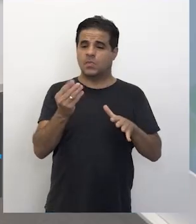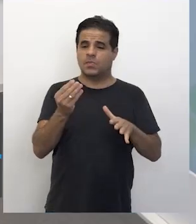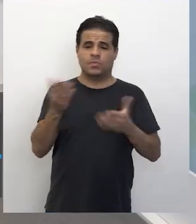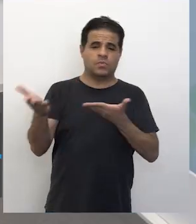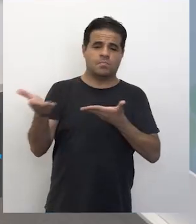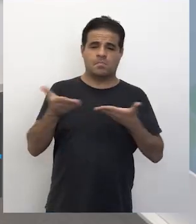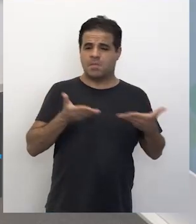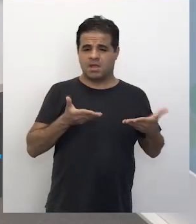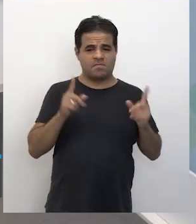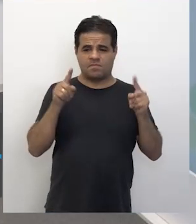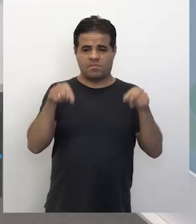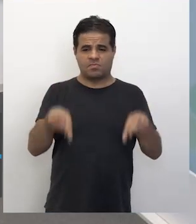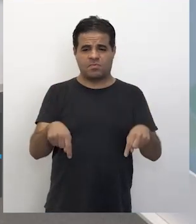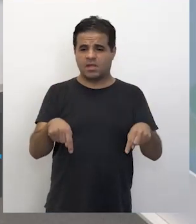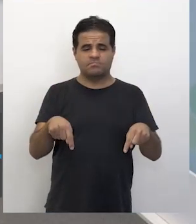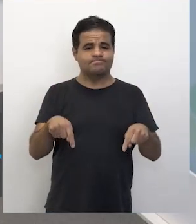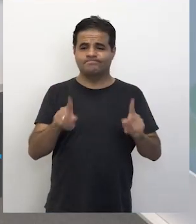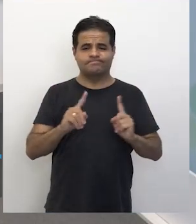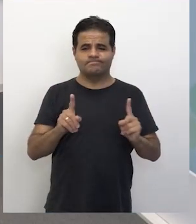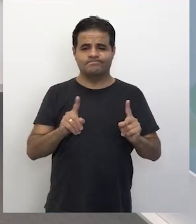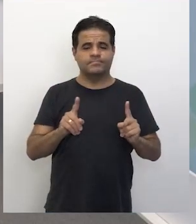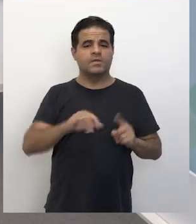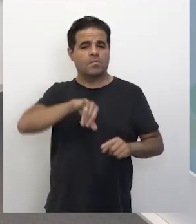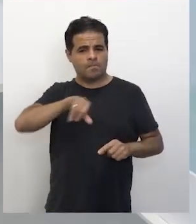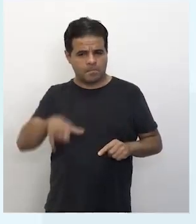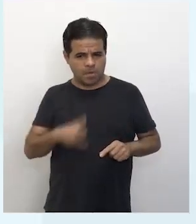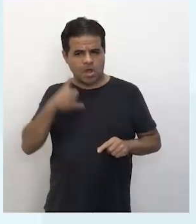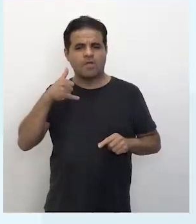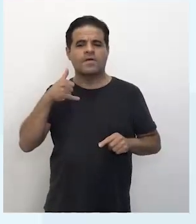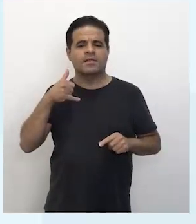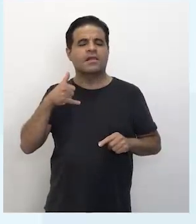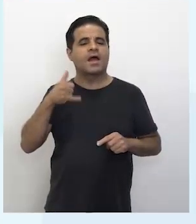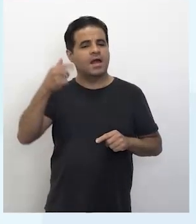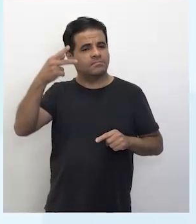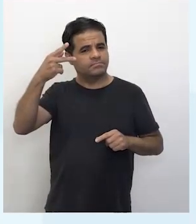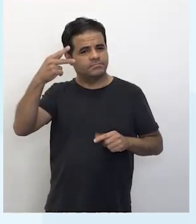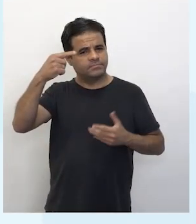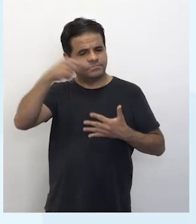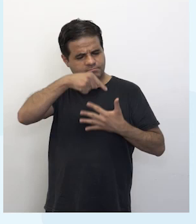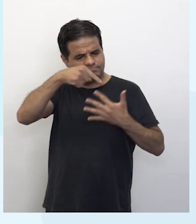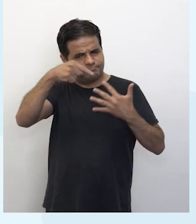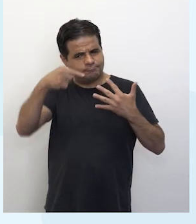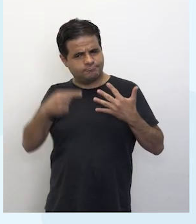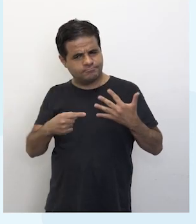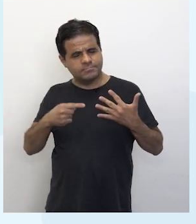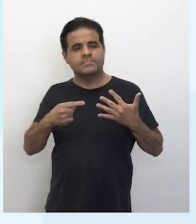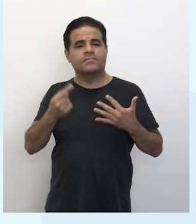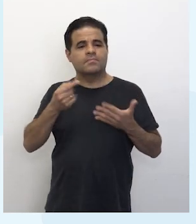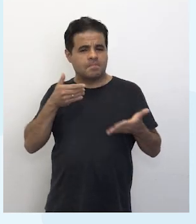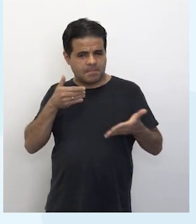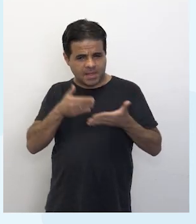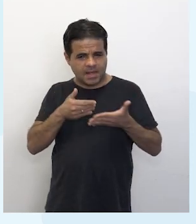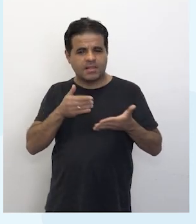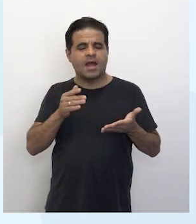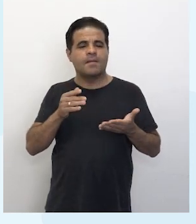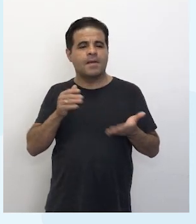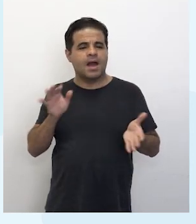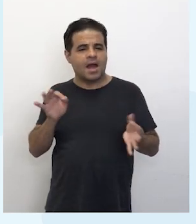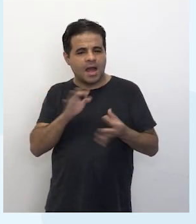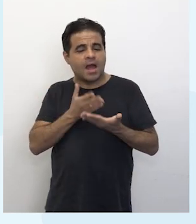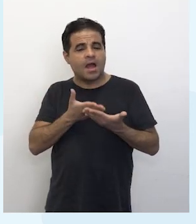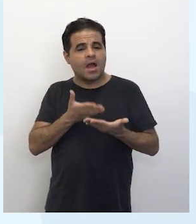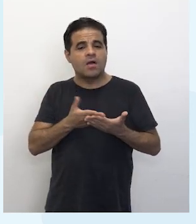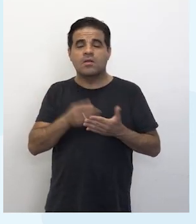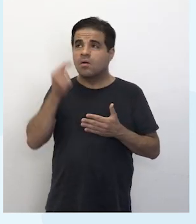Exatamente, vamos ver aqui, aproveitar esses segundos, esses últimos momentos aqui da nossa aula, para mostrar a